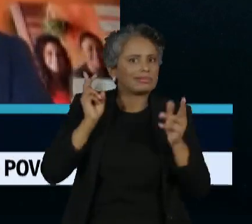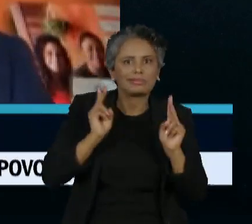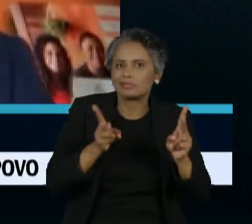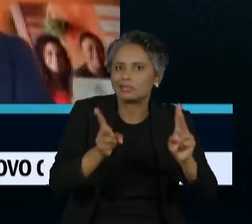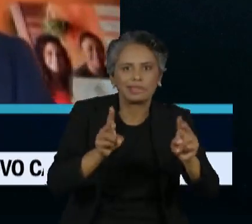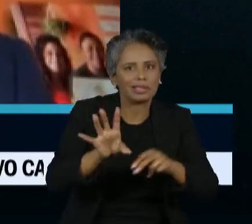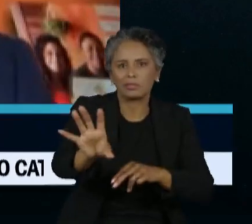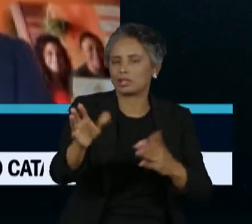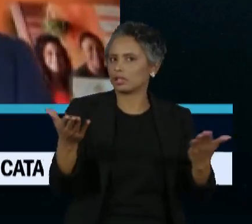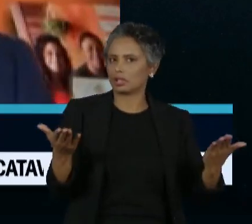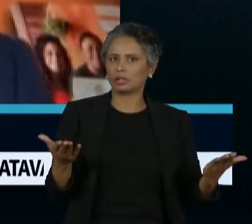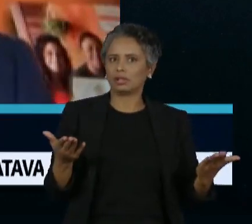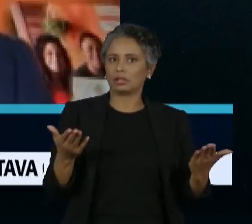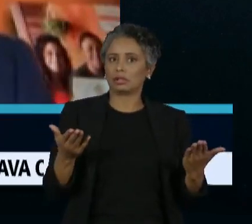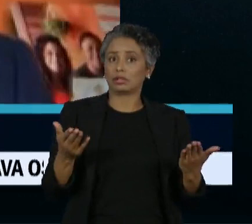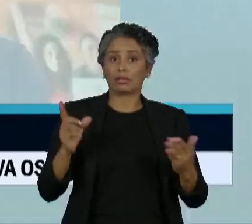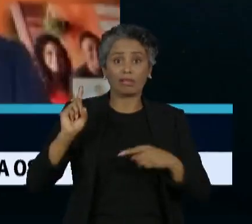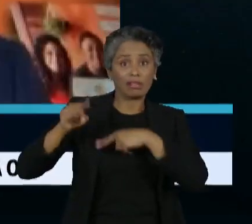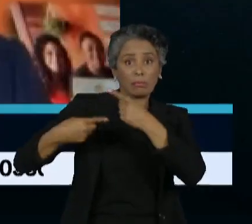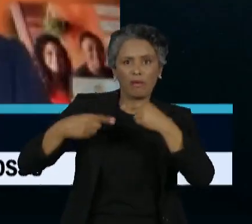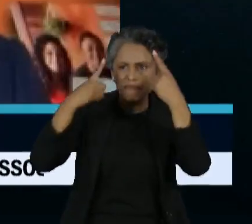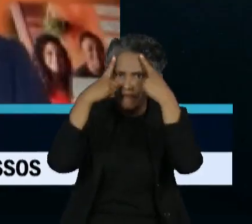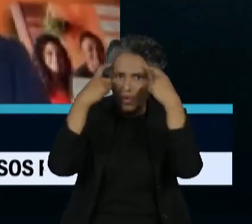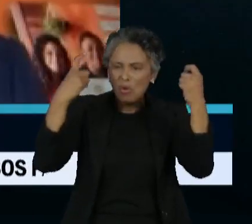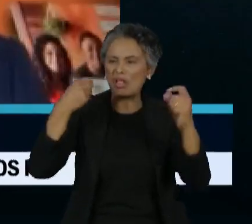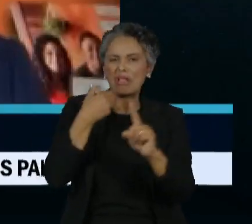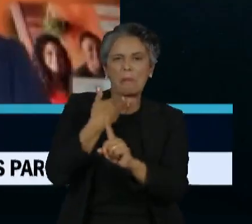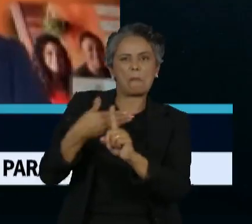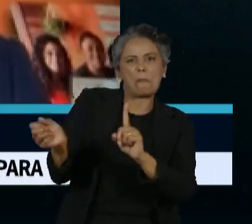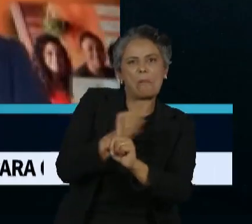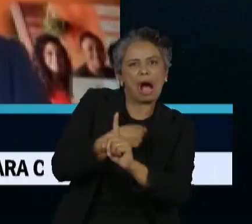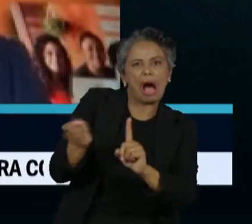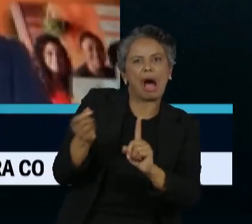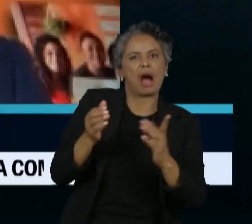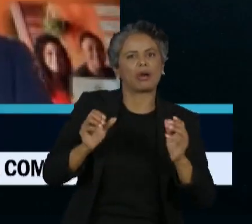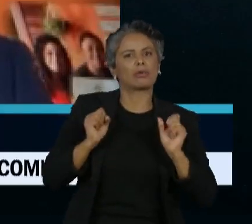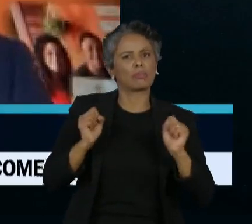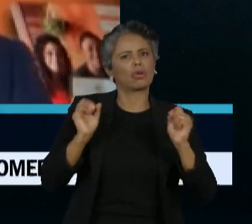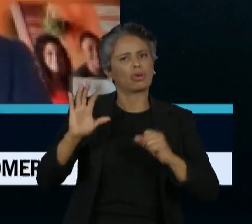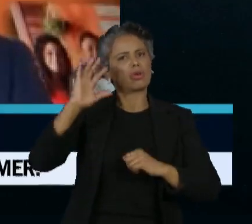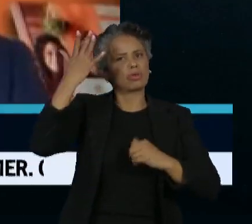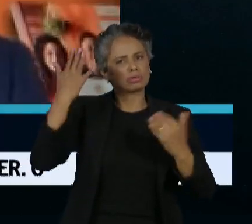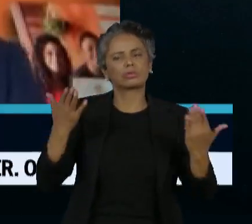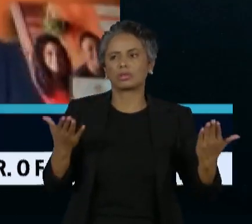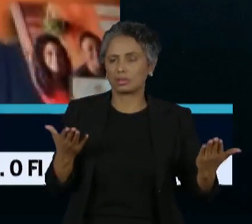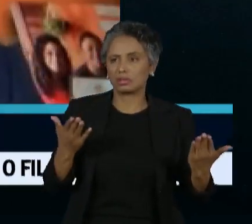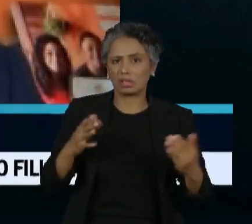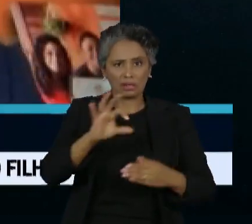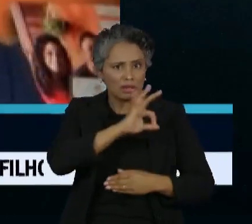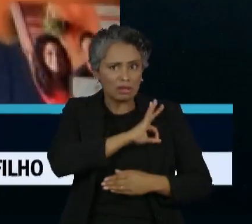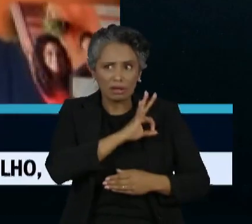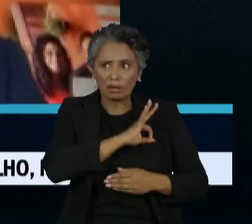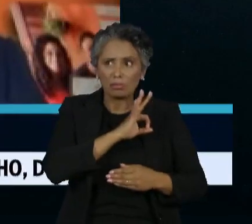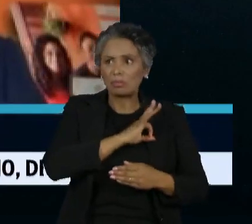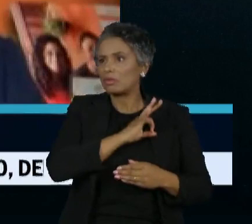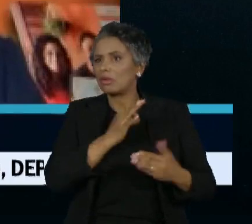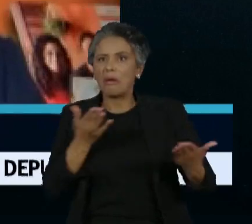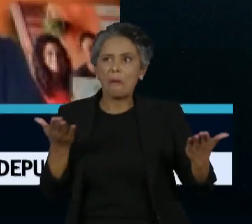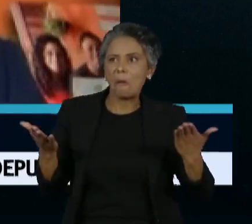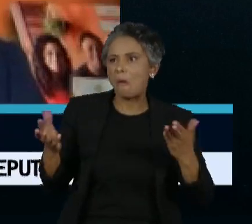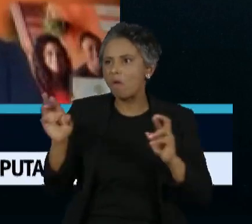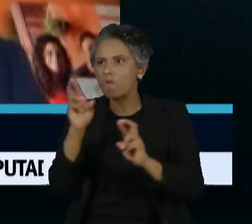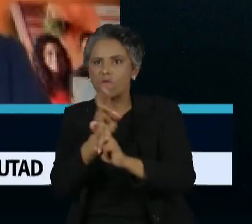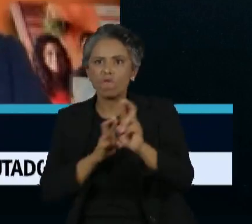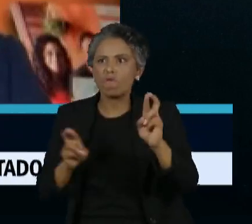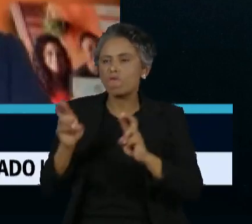violência. A gente sabe que a abordagem pode produzir uma relação da polícia com a sociedade mais